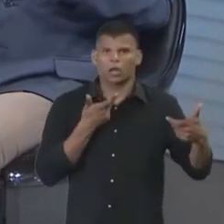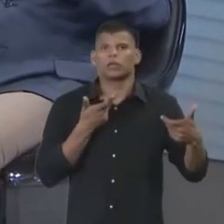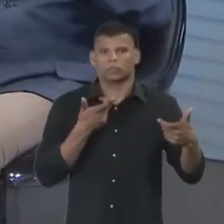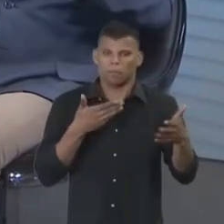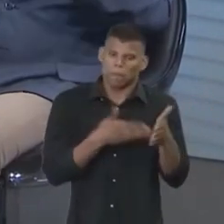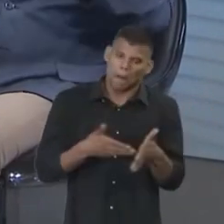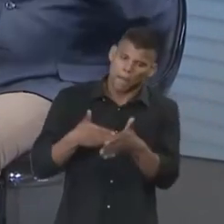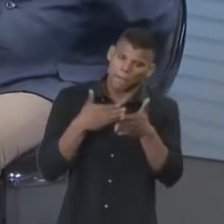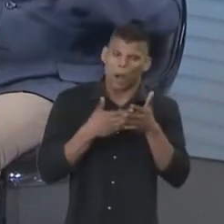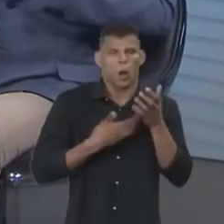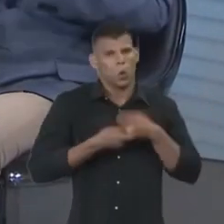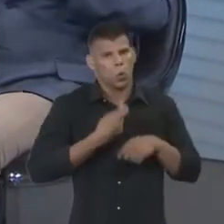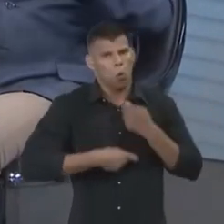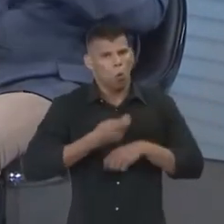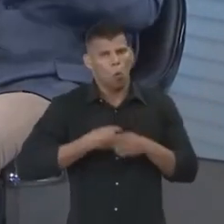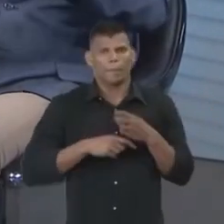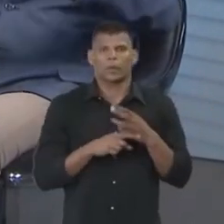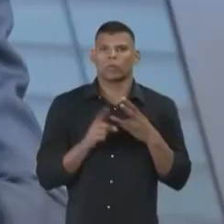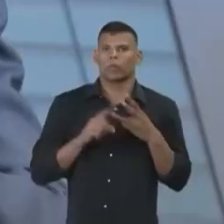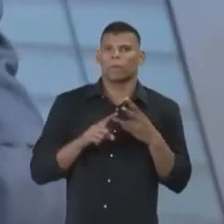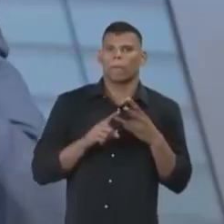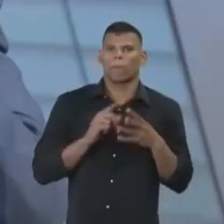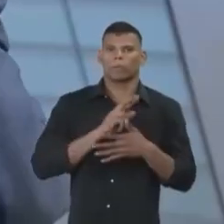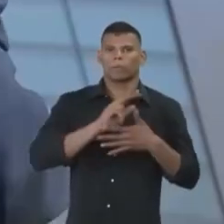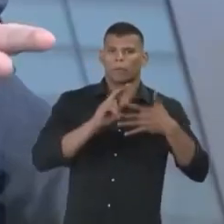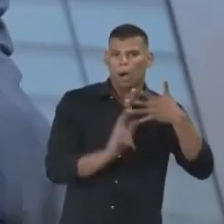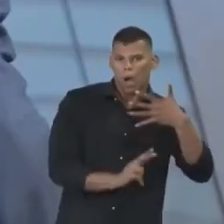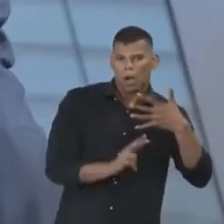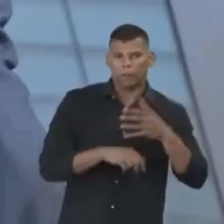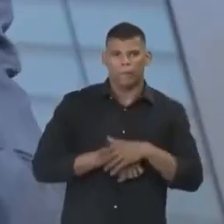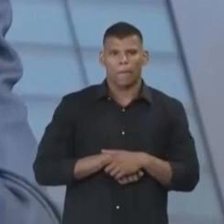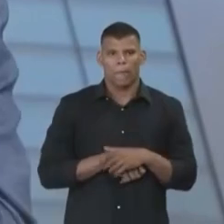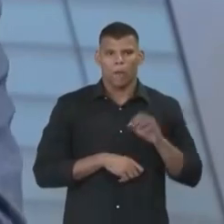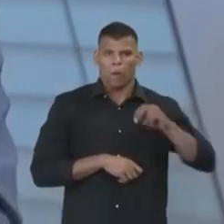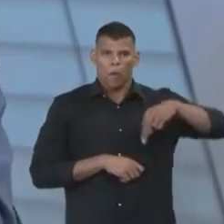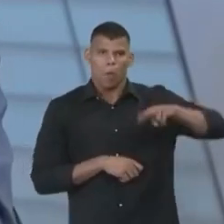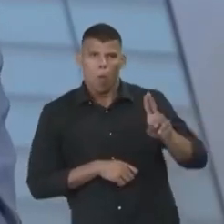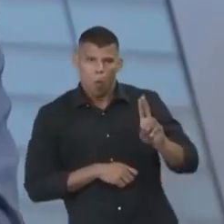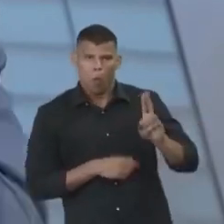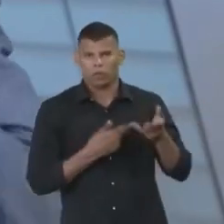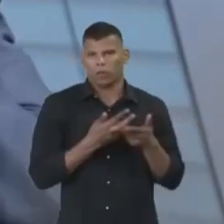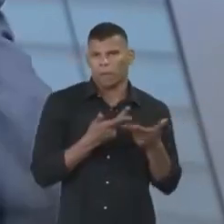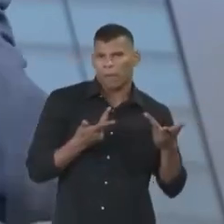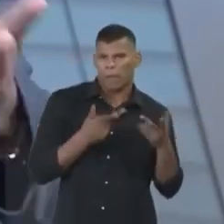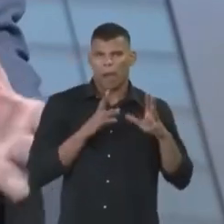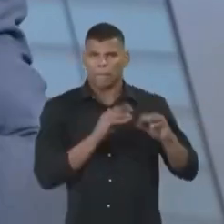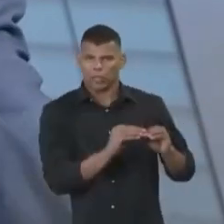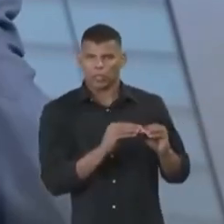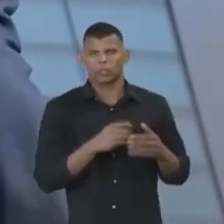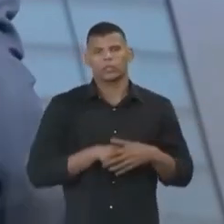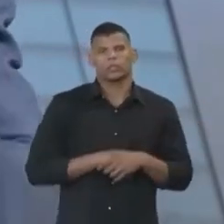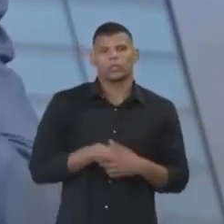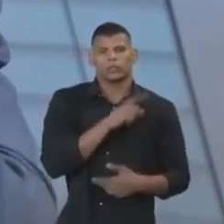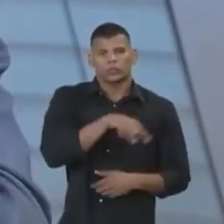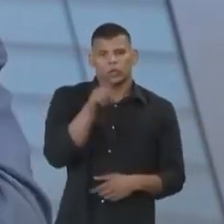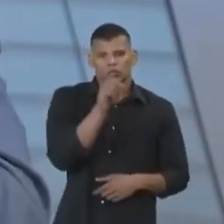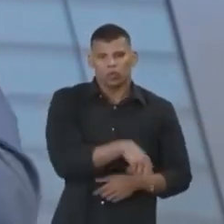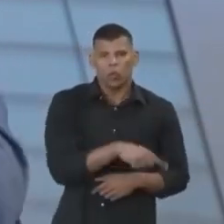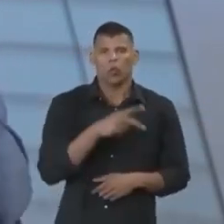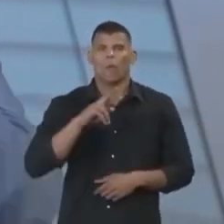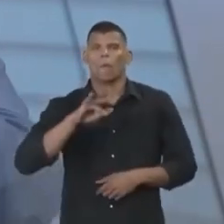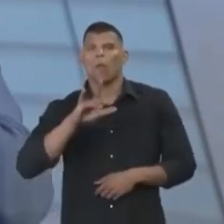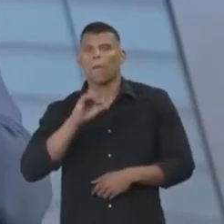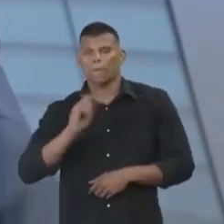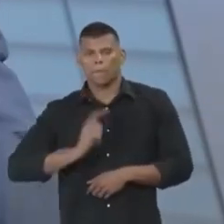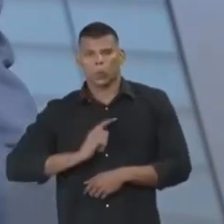tem aplicabilidade prática nenhuma, as sanções da ONU, etc. A censura pública de uma